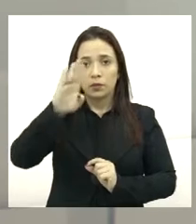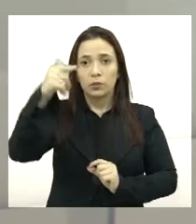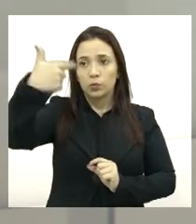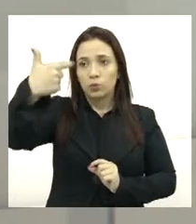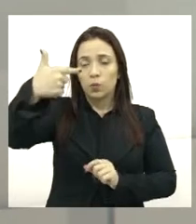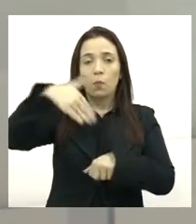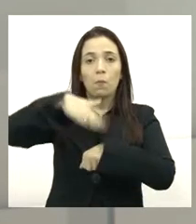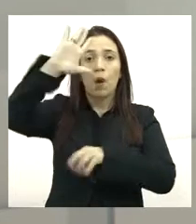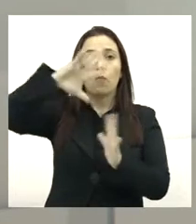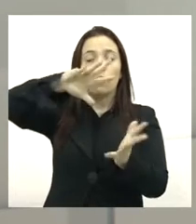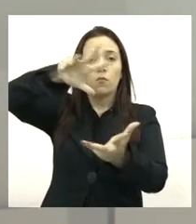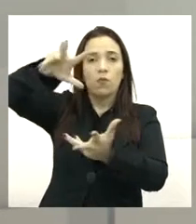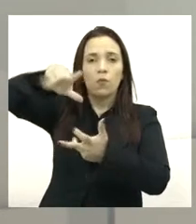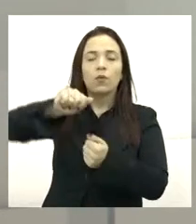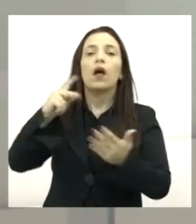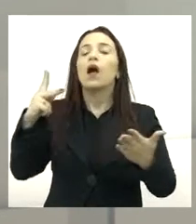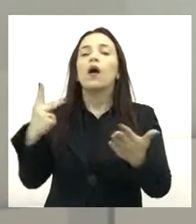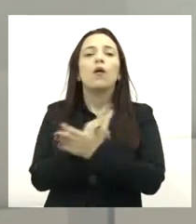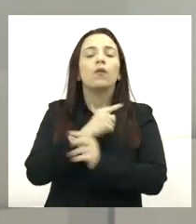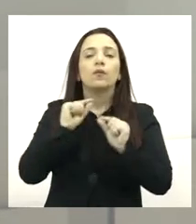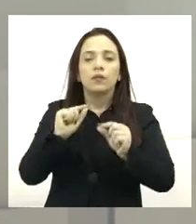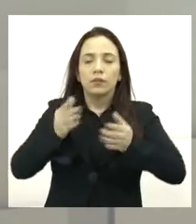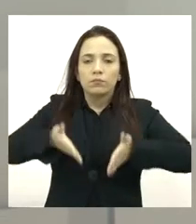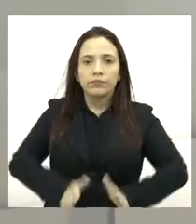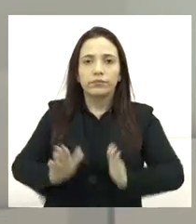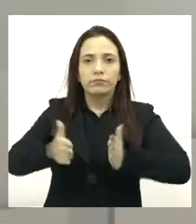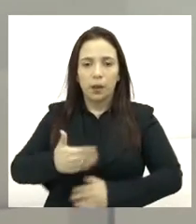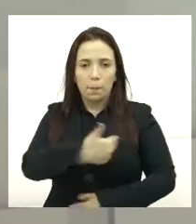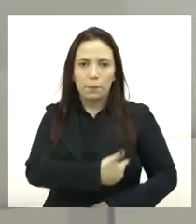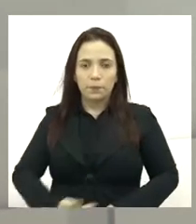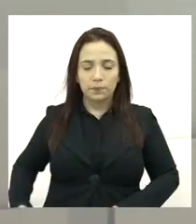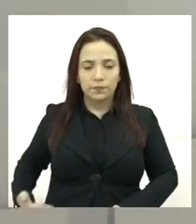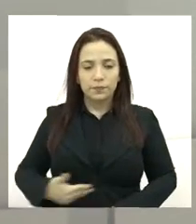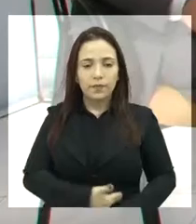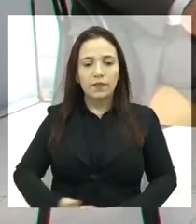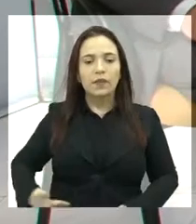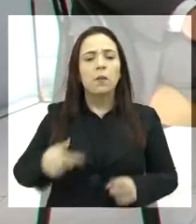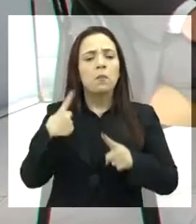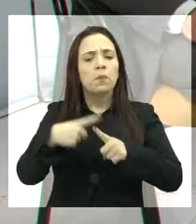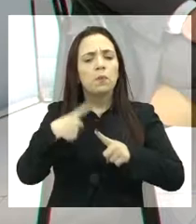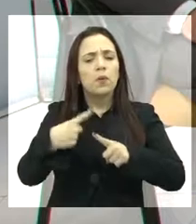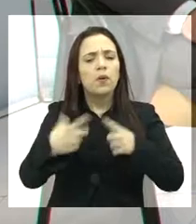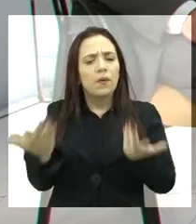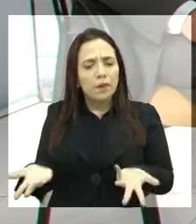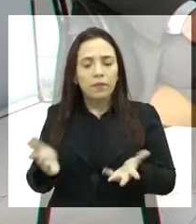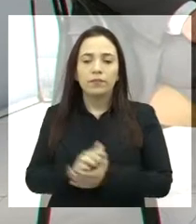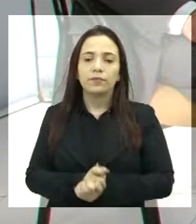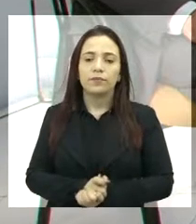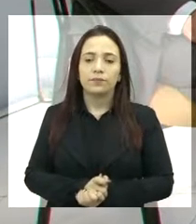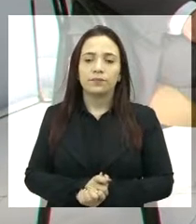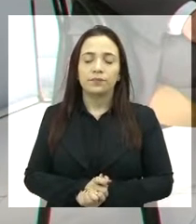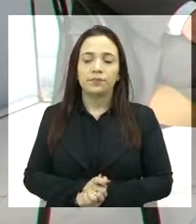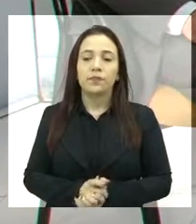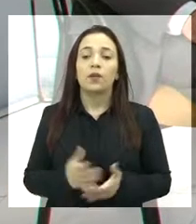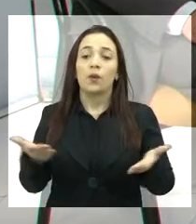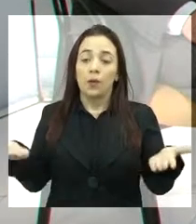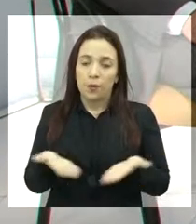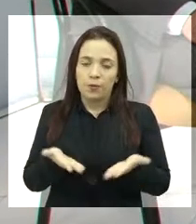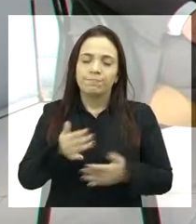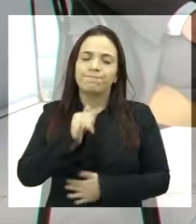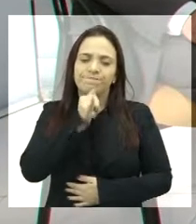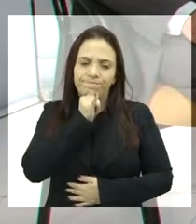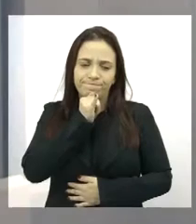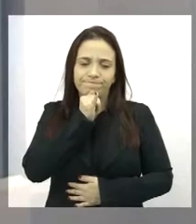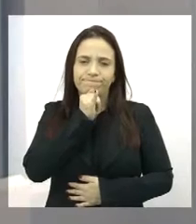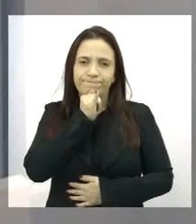mais acontecem nascimentos através da cesariana. Isso. E por que isso? A gente, hoje, ocupa esse triste